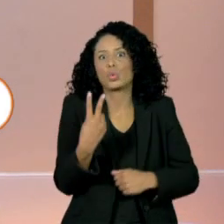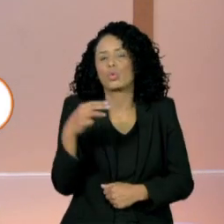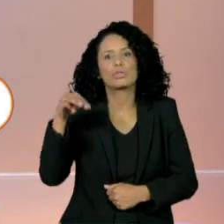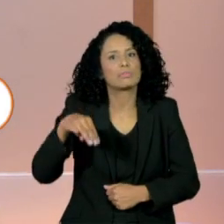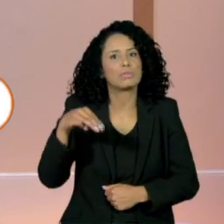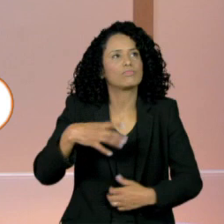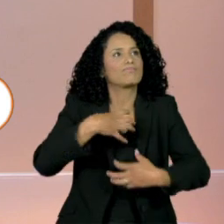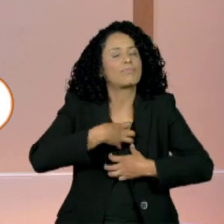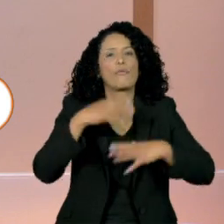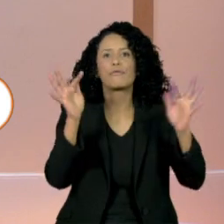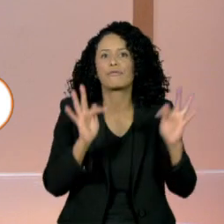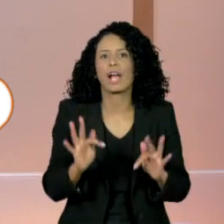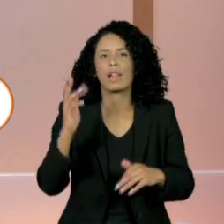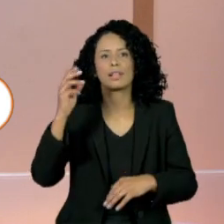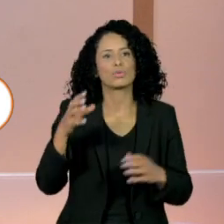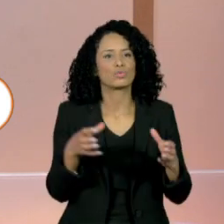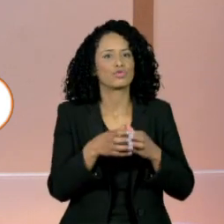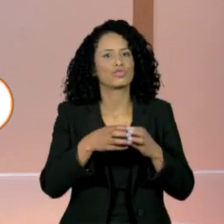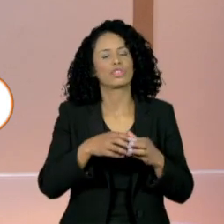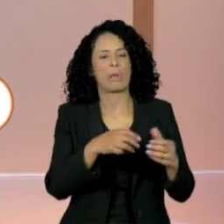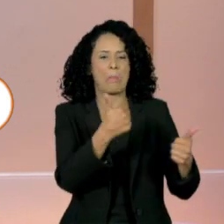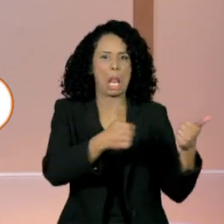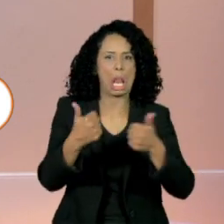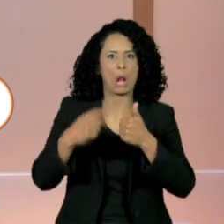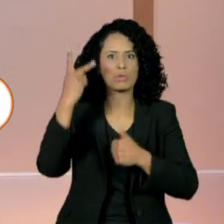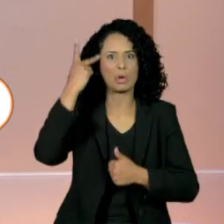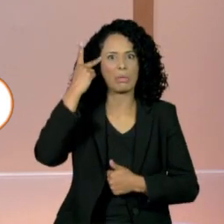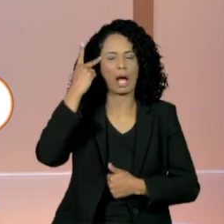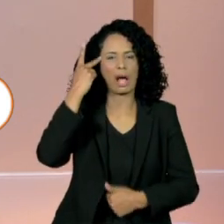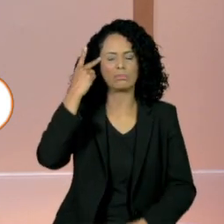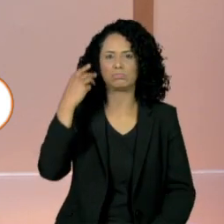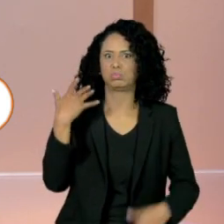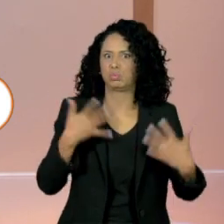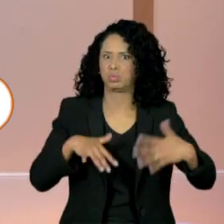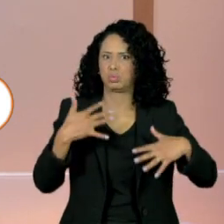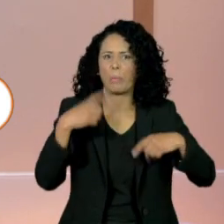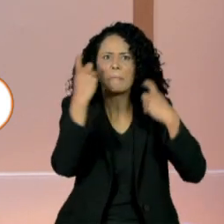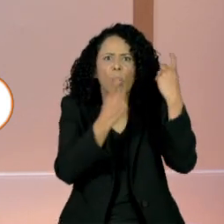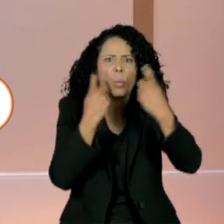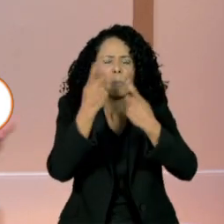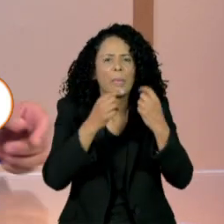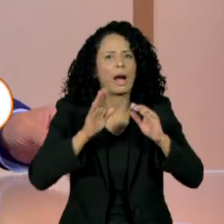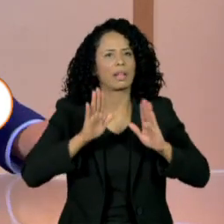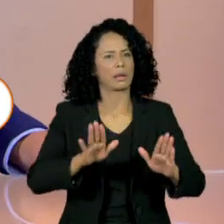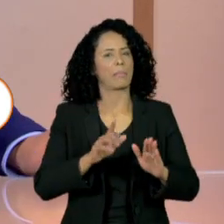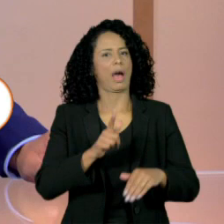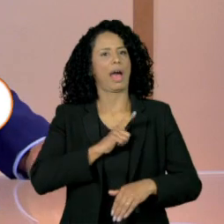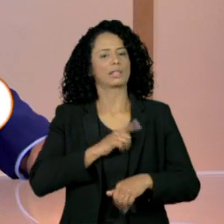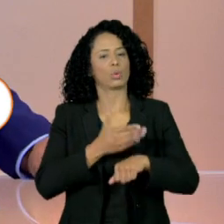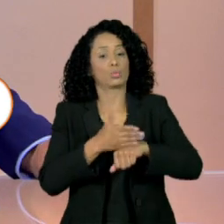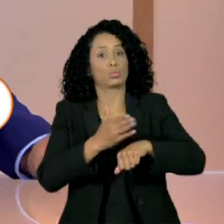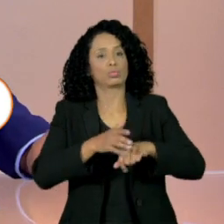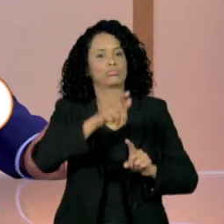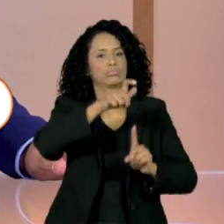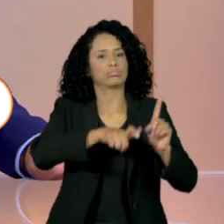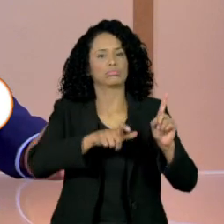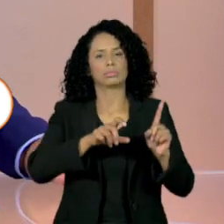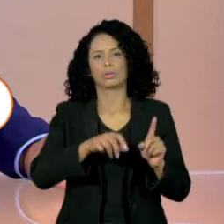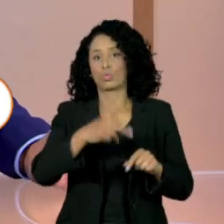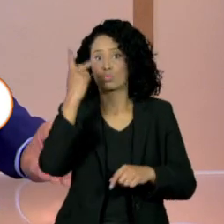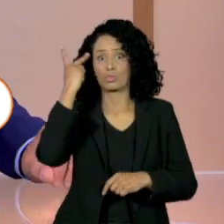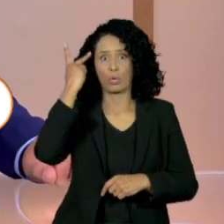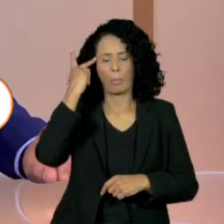a felicidade de São Paulina em um pesadelo. Tanto que o técnico Rogério Senne, após o clássico contra o Palmeiras pelo Campeonato